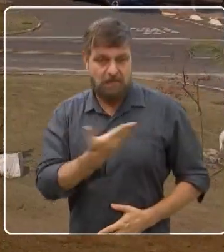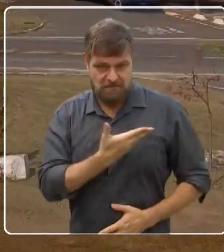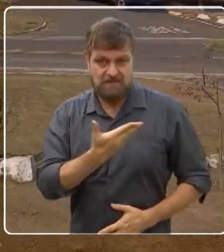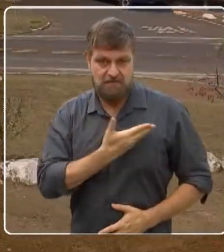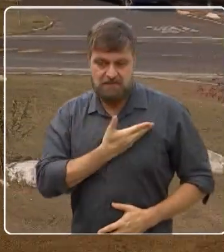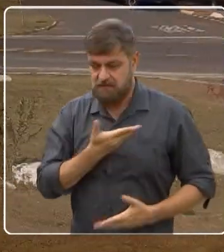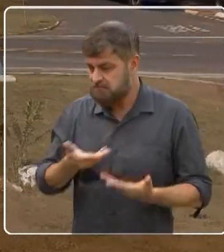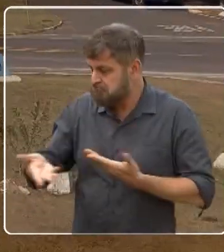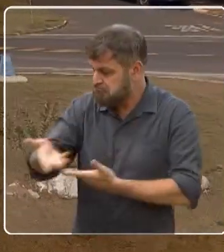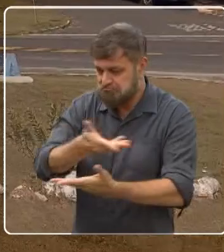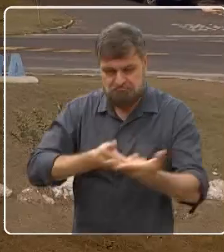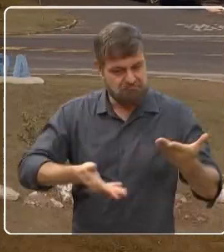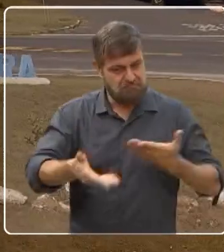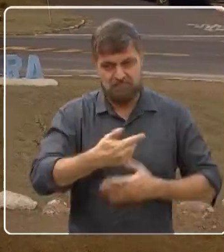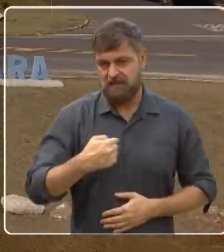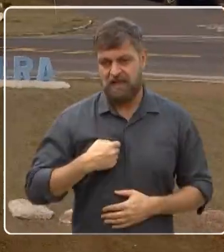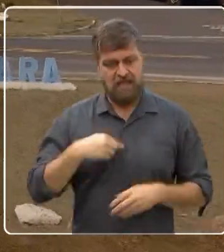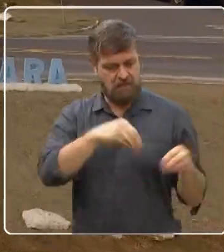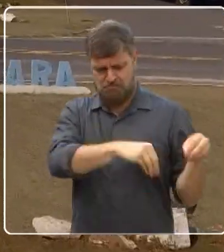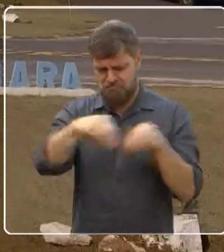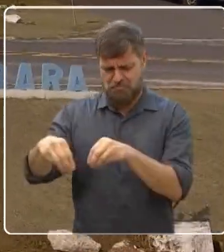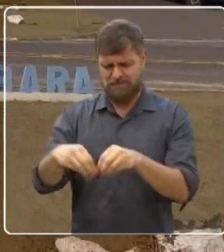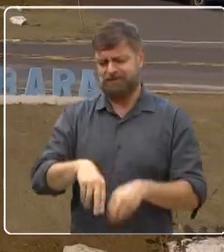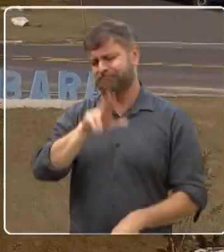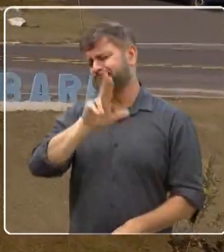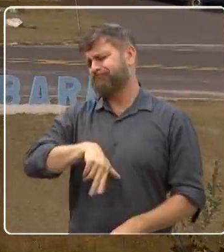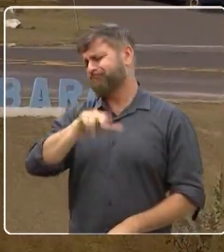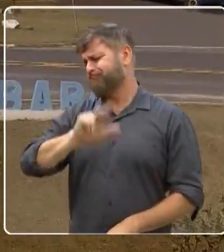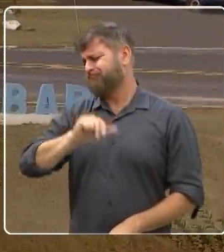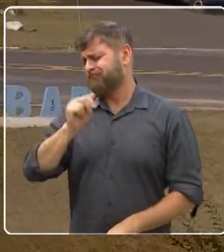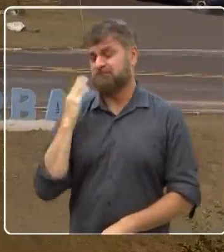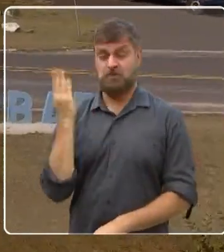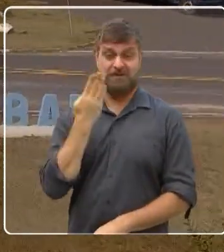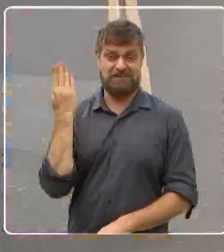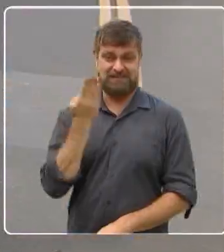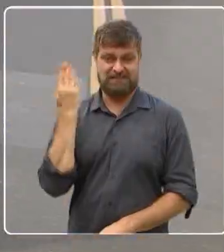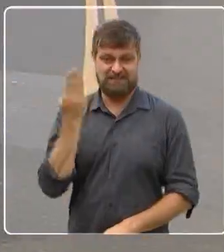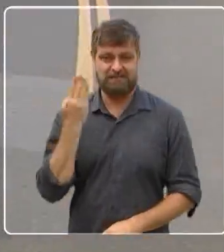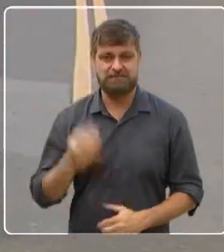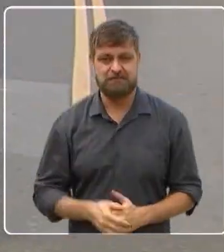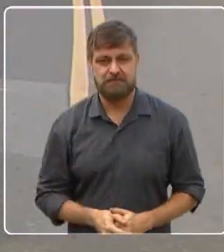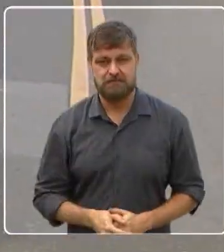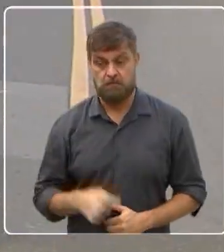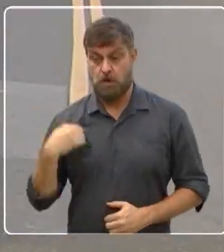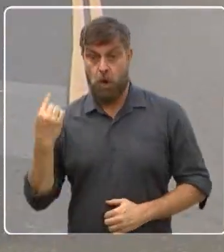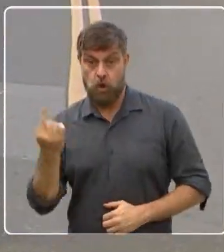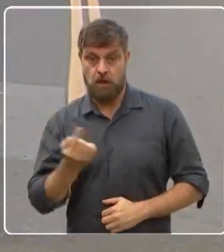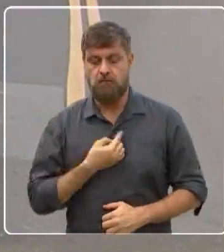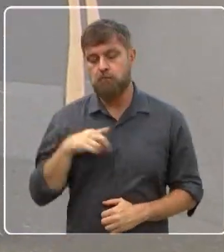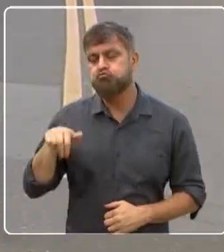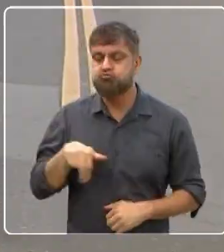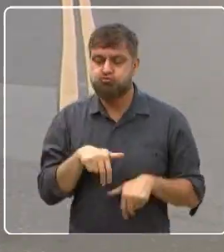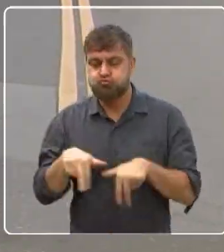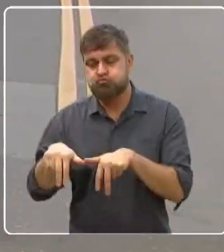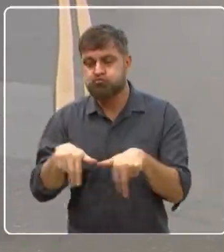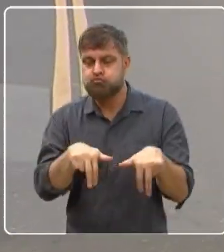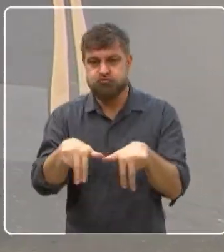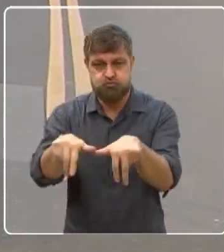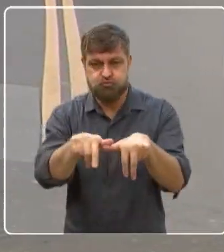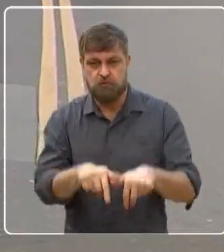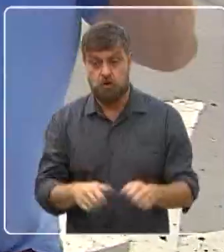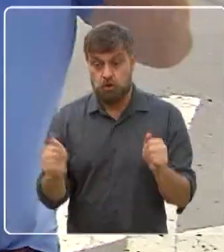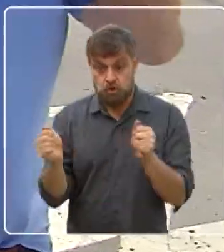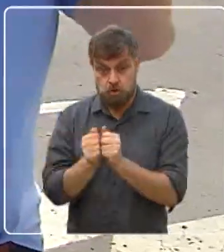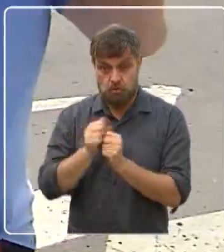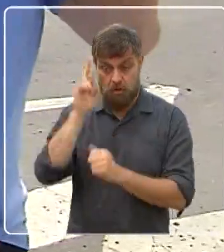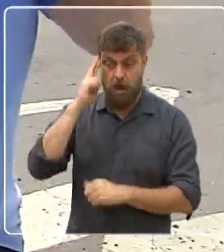daqui e eu não trocaria aqui por outro bairro de Campinas. Vamos então dar uma volta pelo Parque Santa Bárbara com